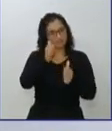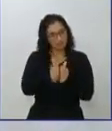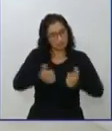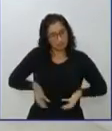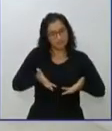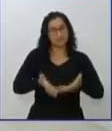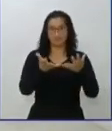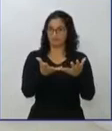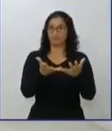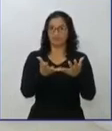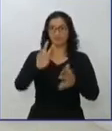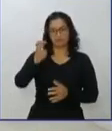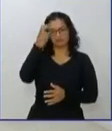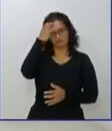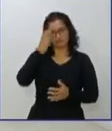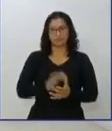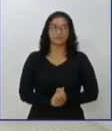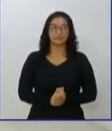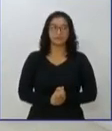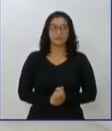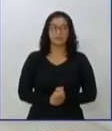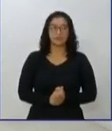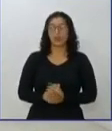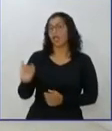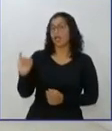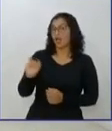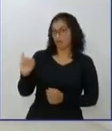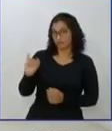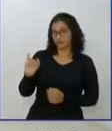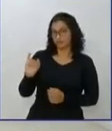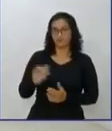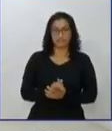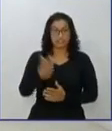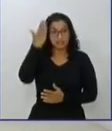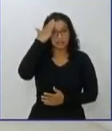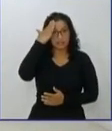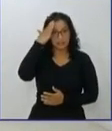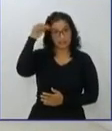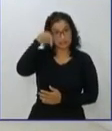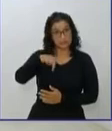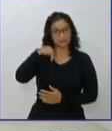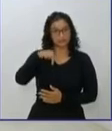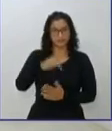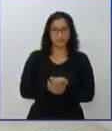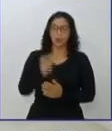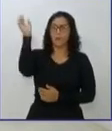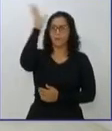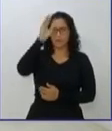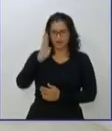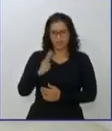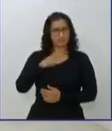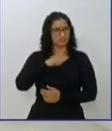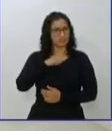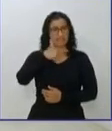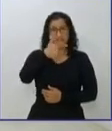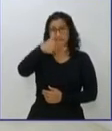Muito bem. Impostos. Sabemos que o Brasil é um dos países com maior cobrança tributária do mundo. A gente tem 27 estados na